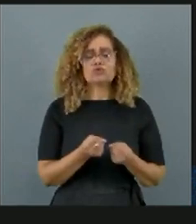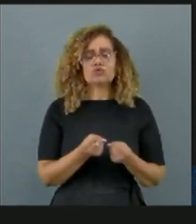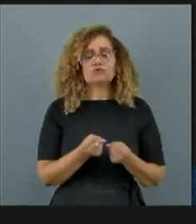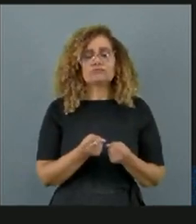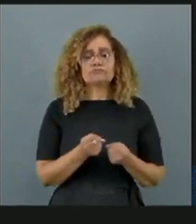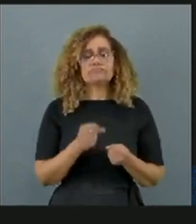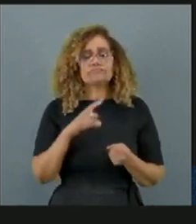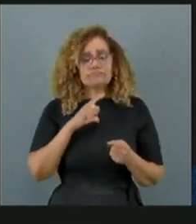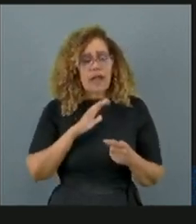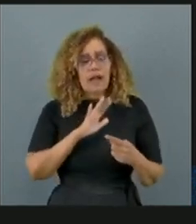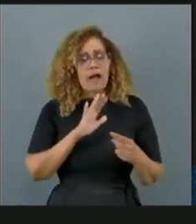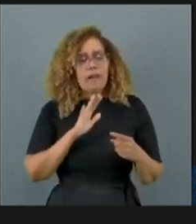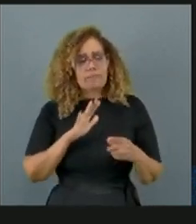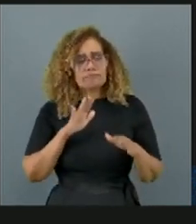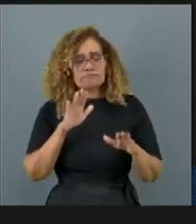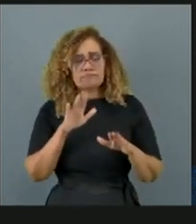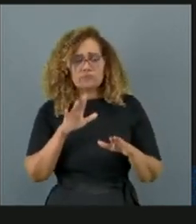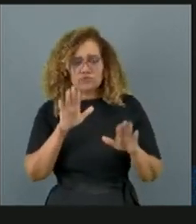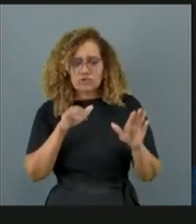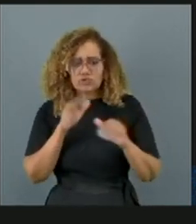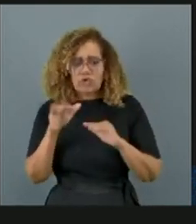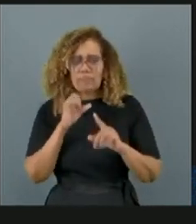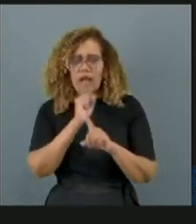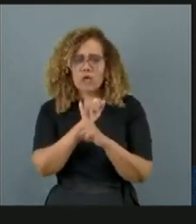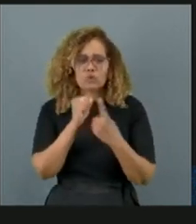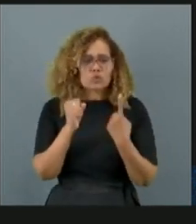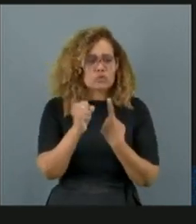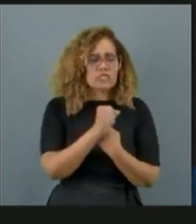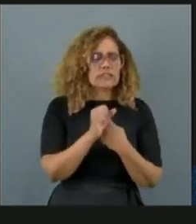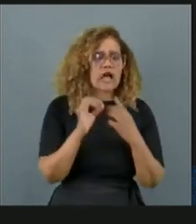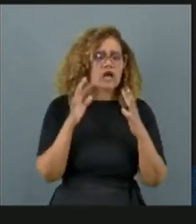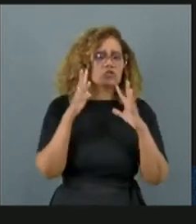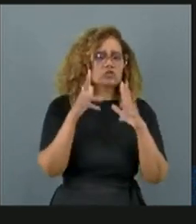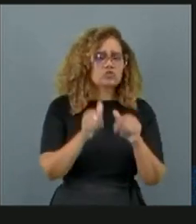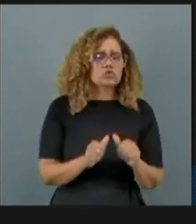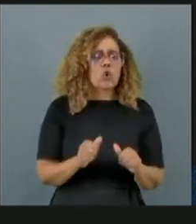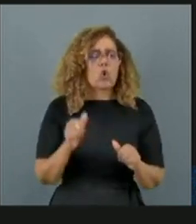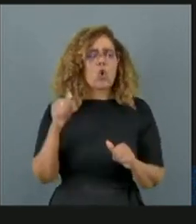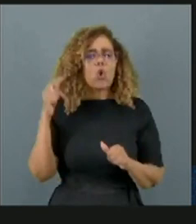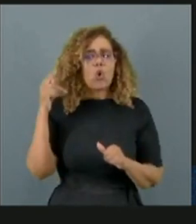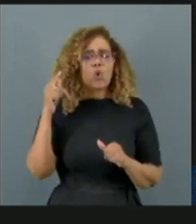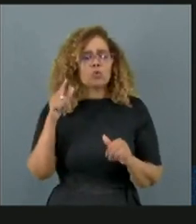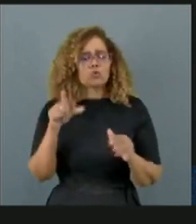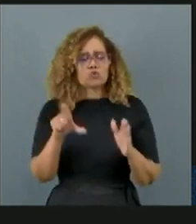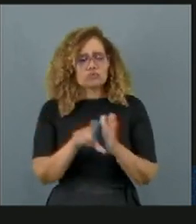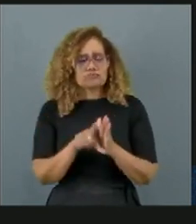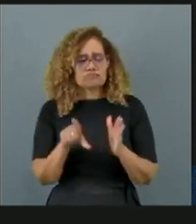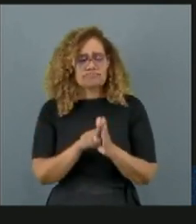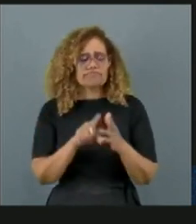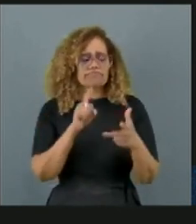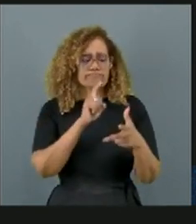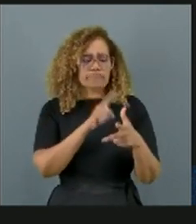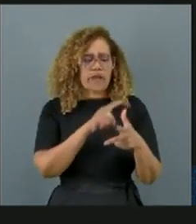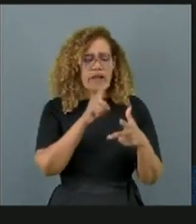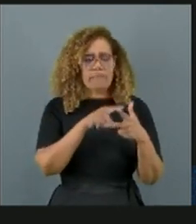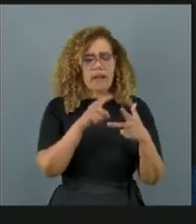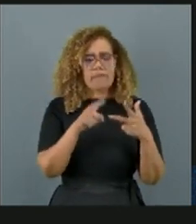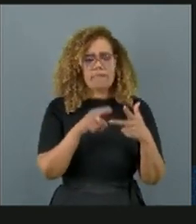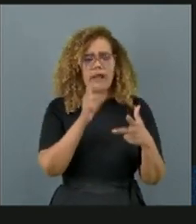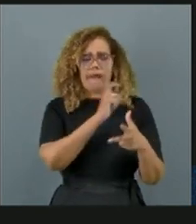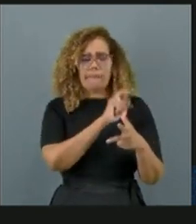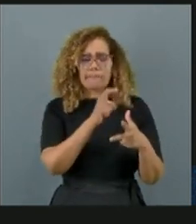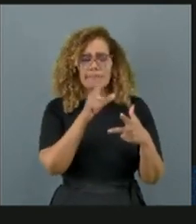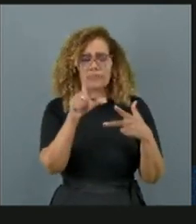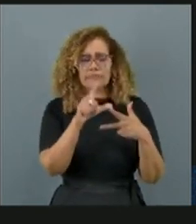sociedade e a todos os nossos legisladores, executivos, judiciários, no sentido de que